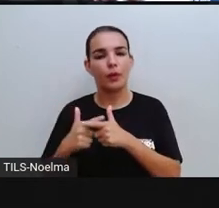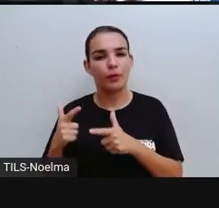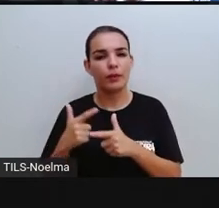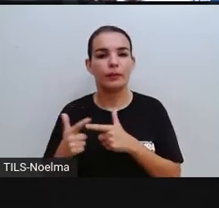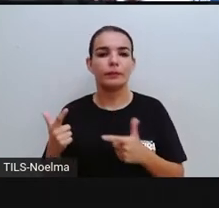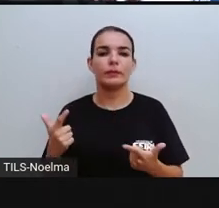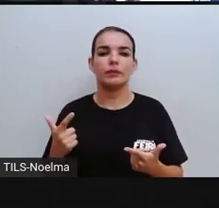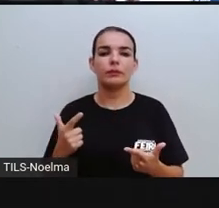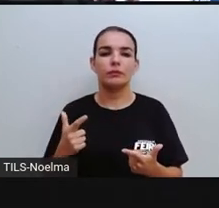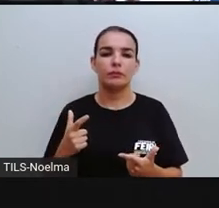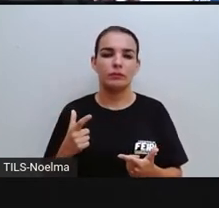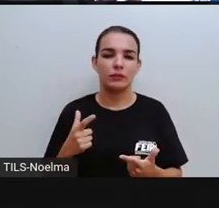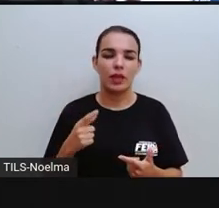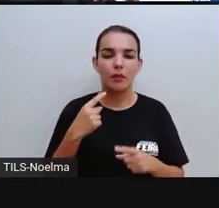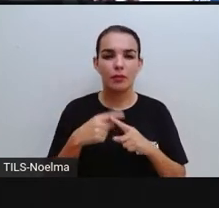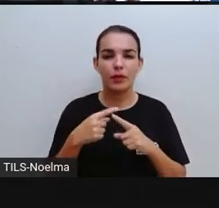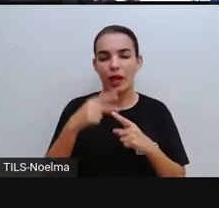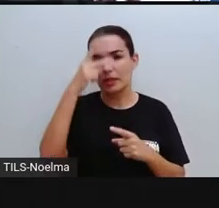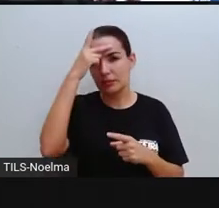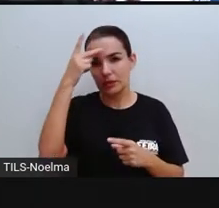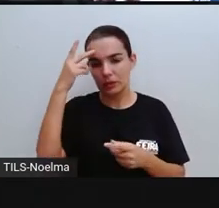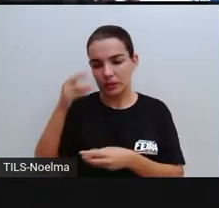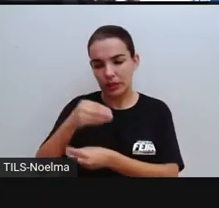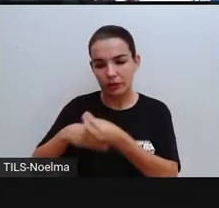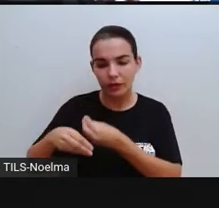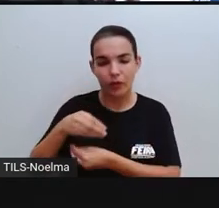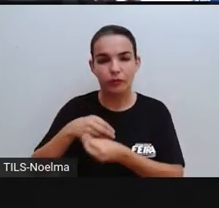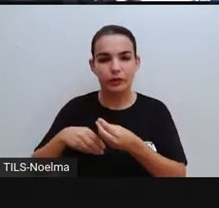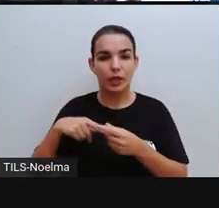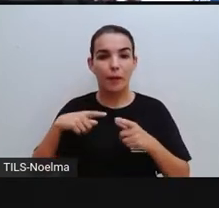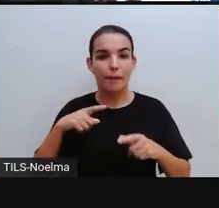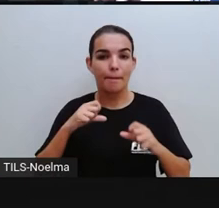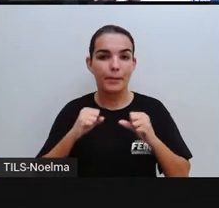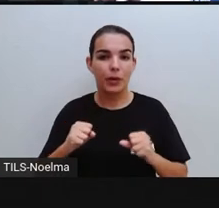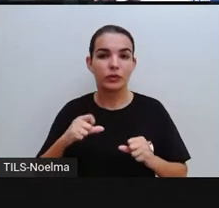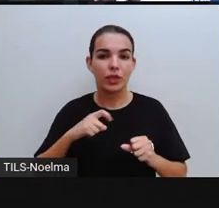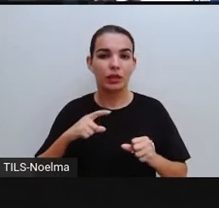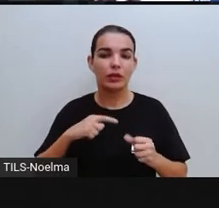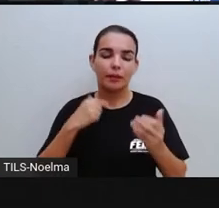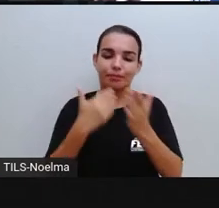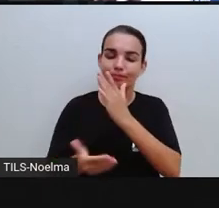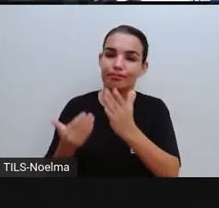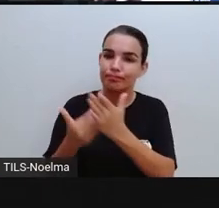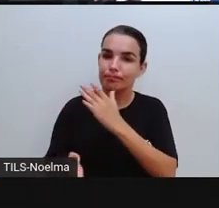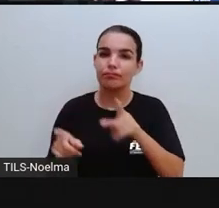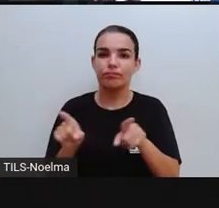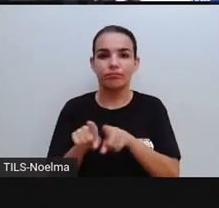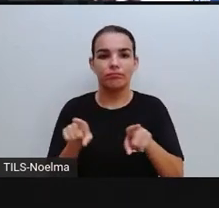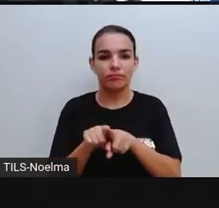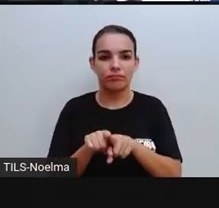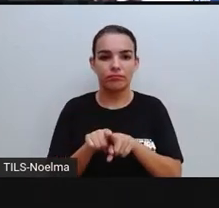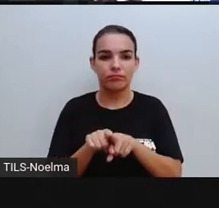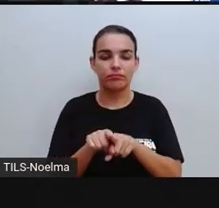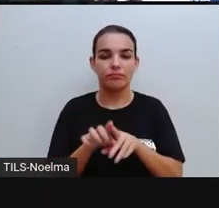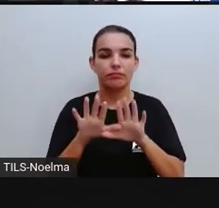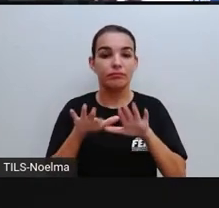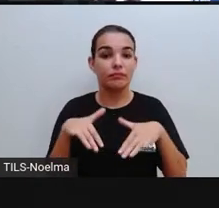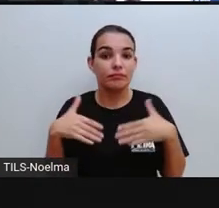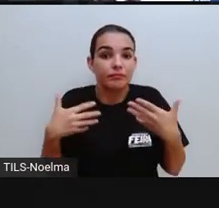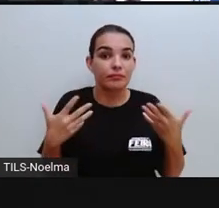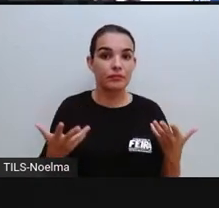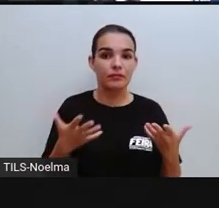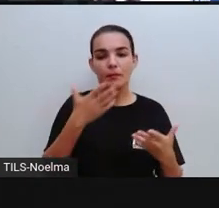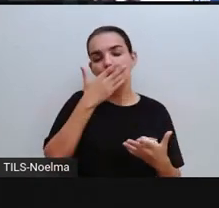constrangedoras para as pessoas que estão envolvidas, pode trazer prejuízos, tá bom? Então,